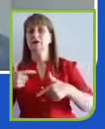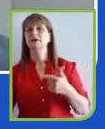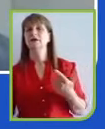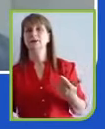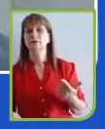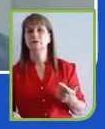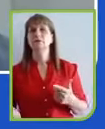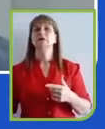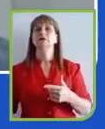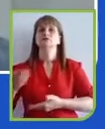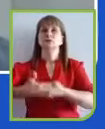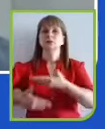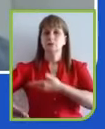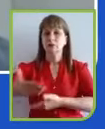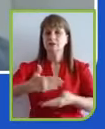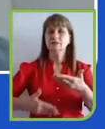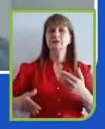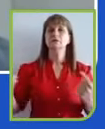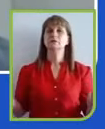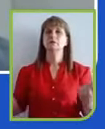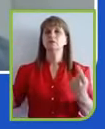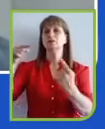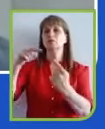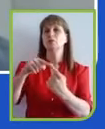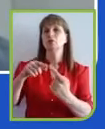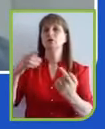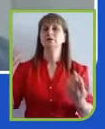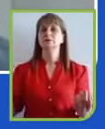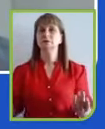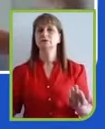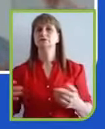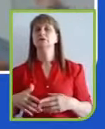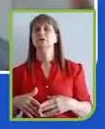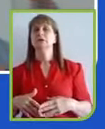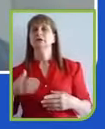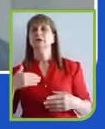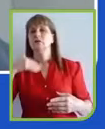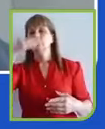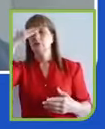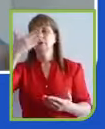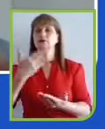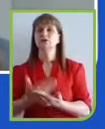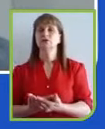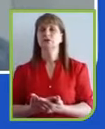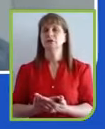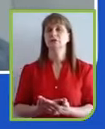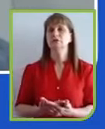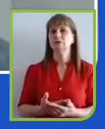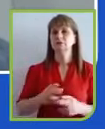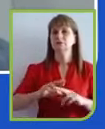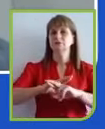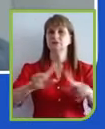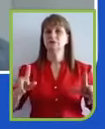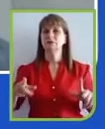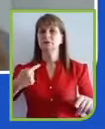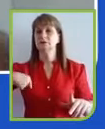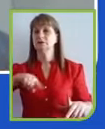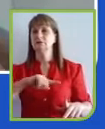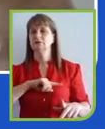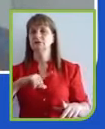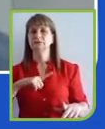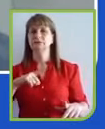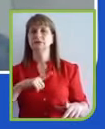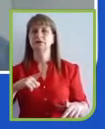frente o propósito. Então, creio que, nesse caminhar, com essa experiência que estamos tendo, eu tenho esperança